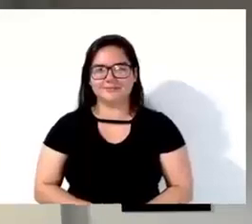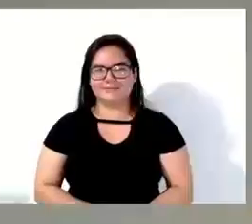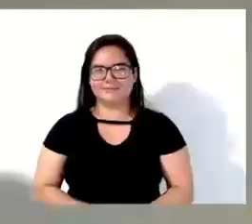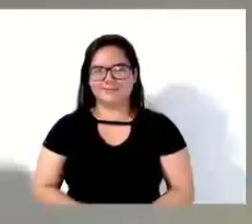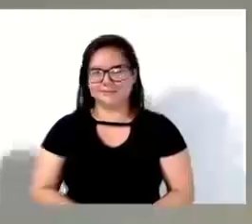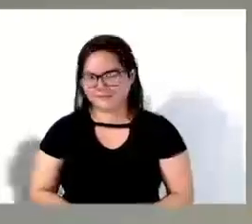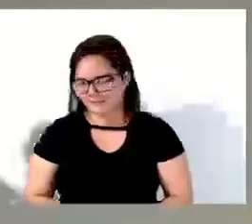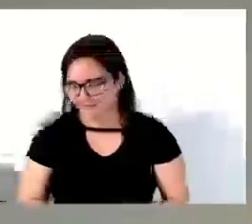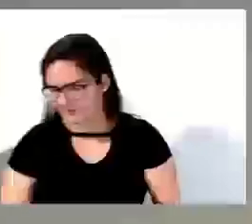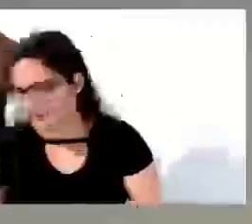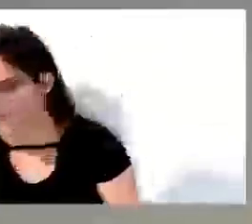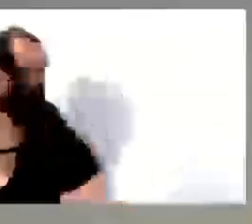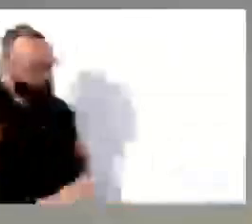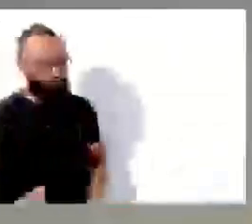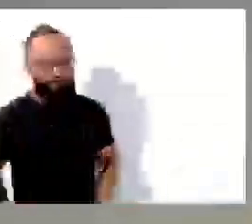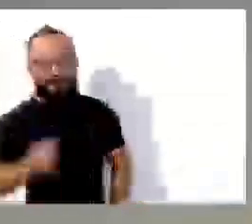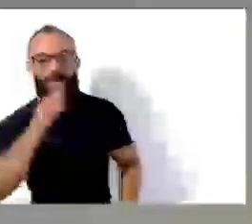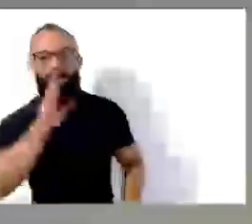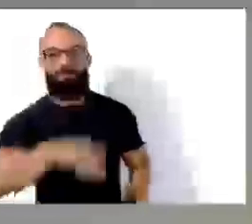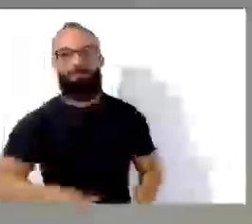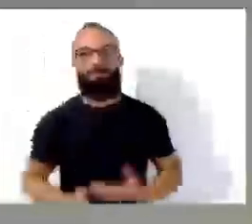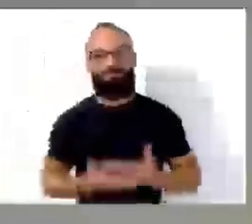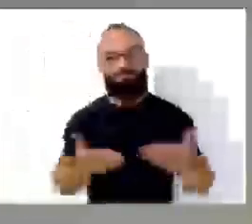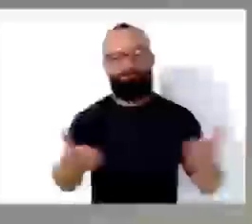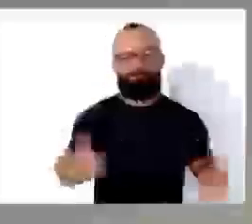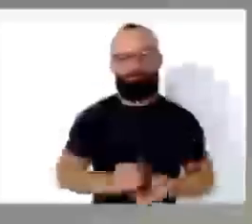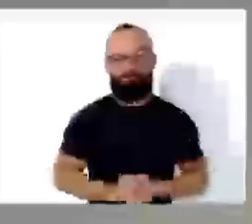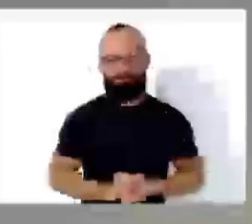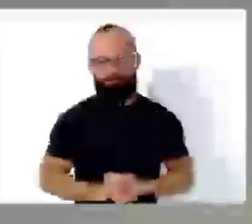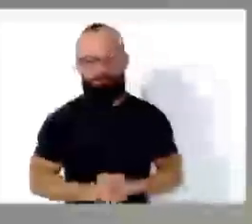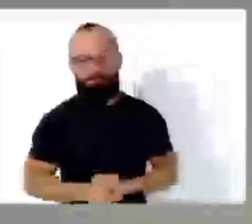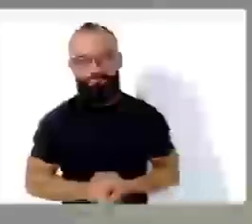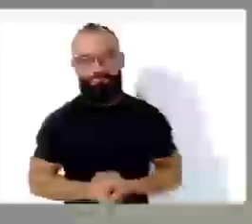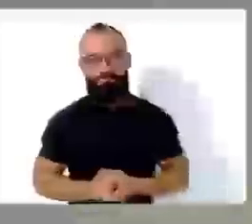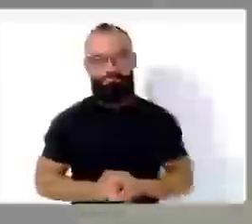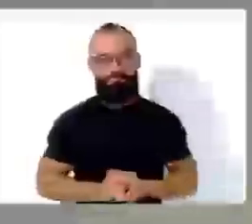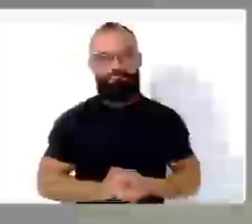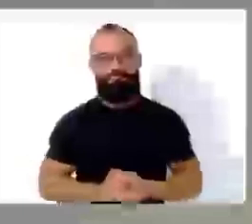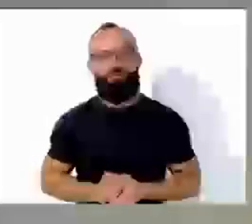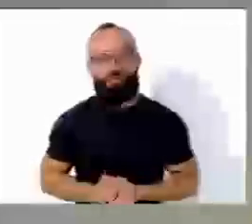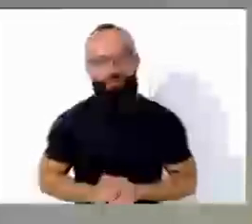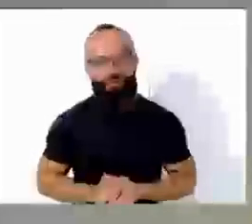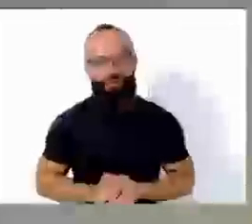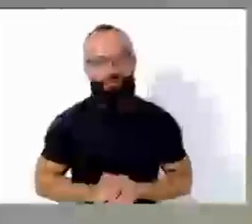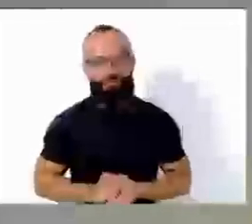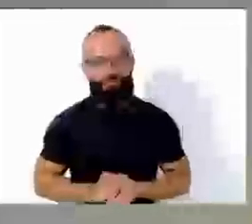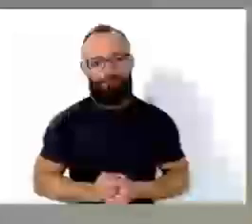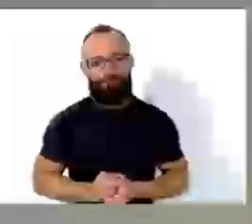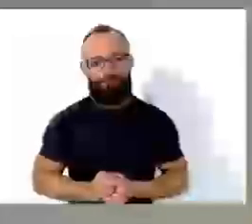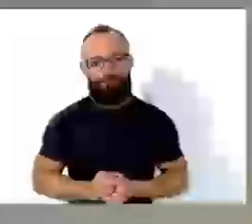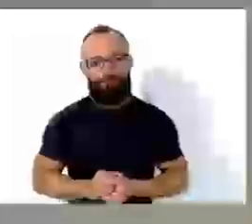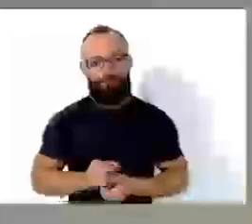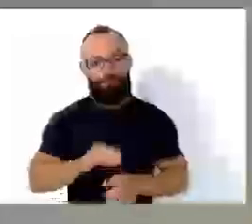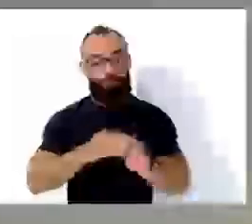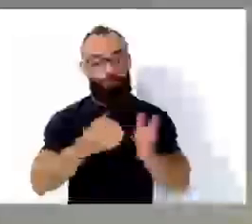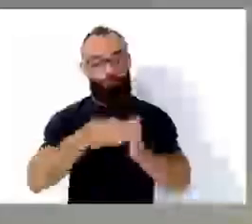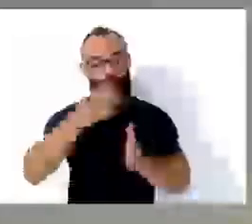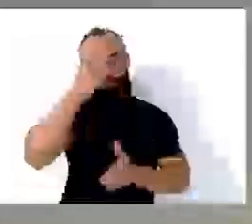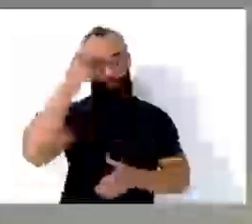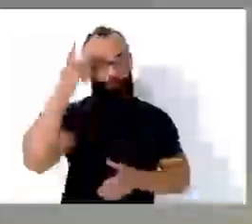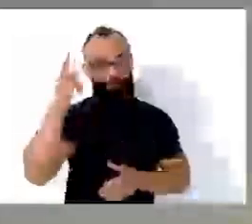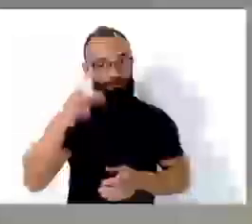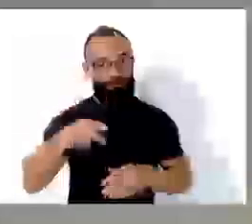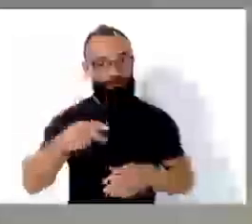Boa tarde, senhor presidente. Boa tarde, senhores vereadores. Boa tarde a todos os munícipes que nos dão a honra de nos